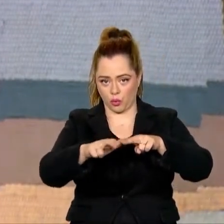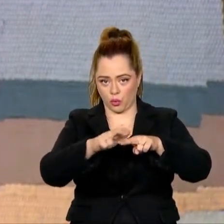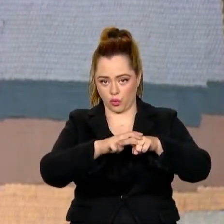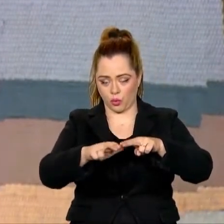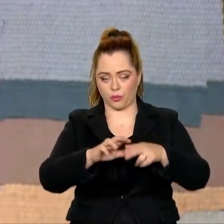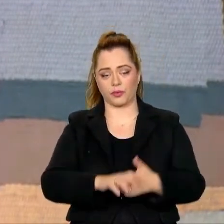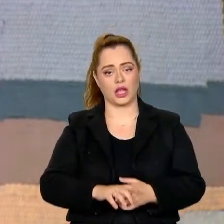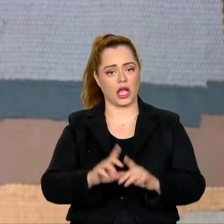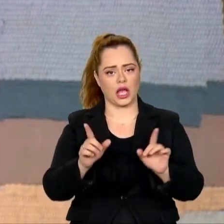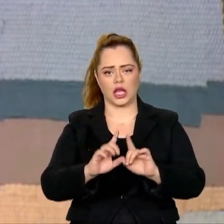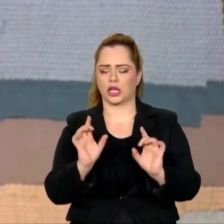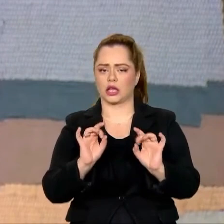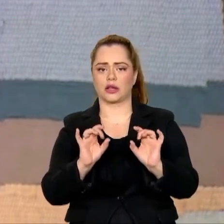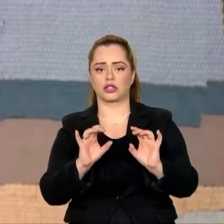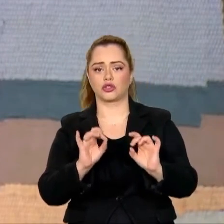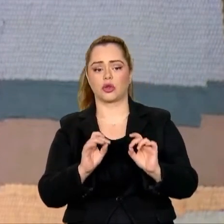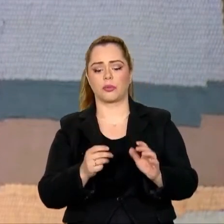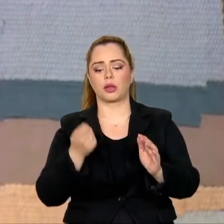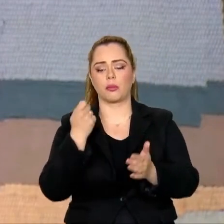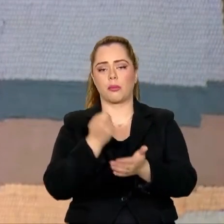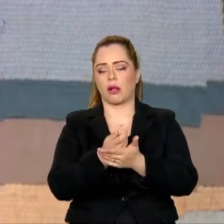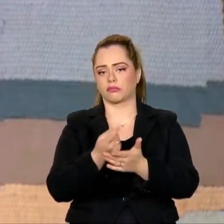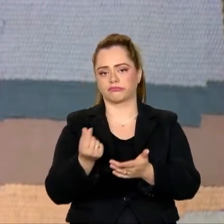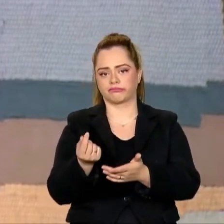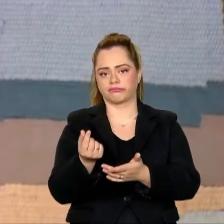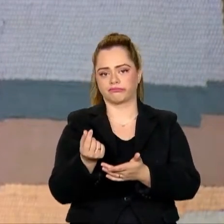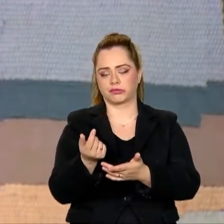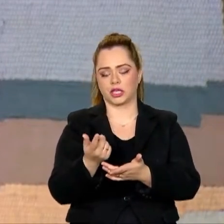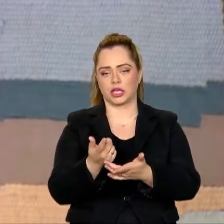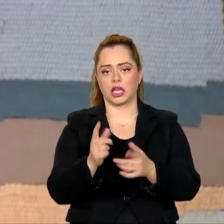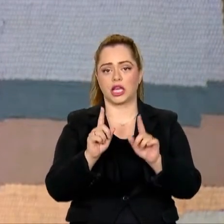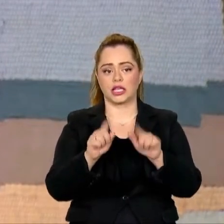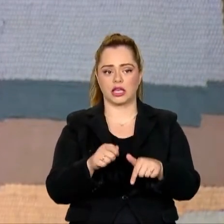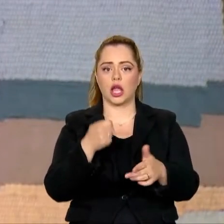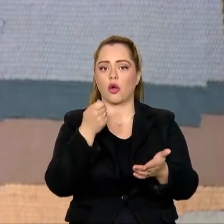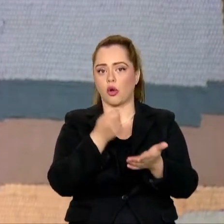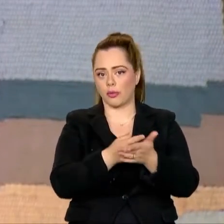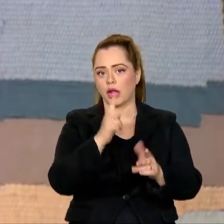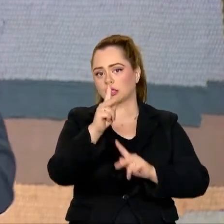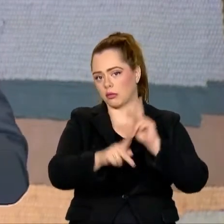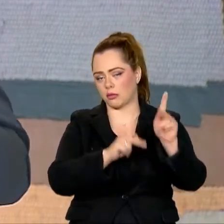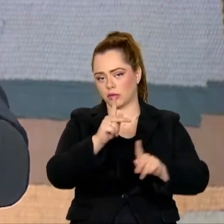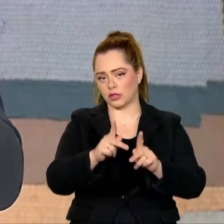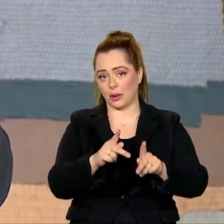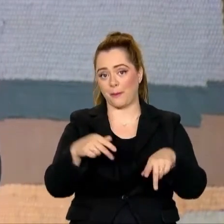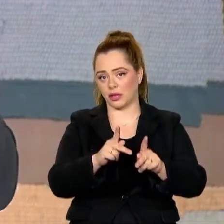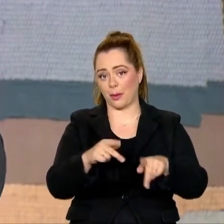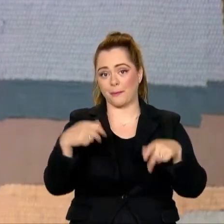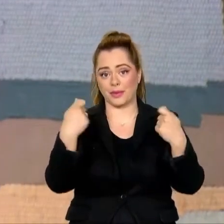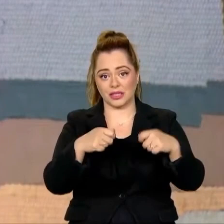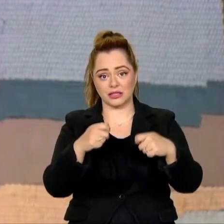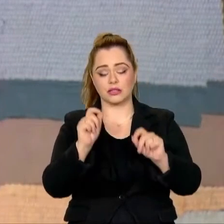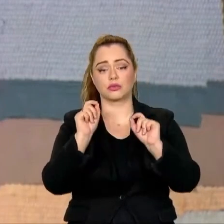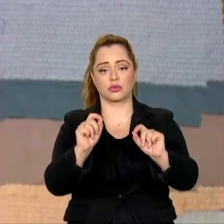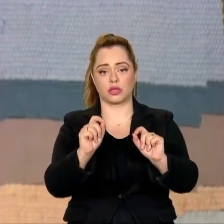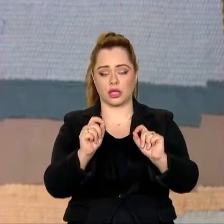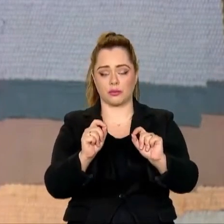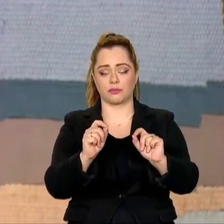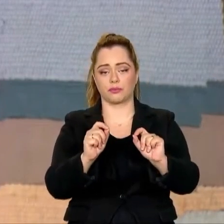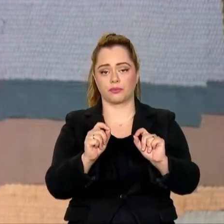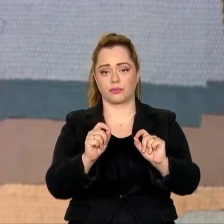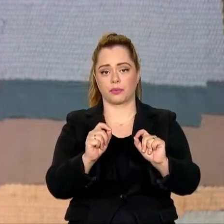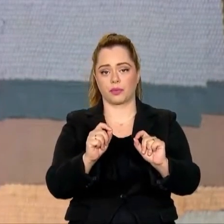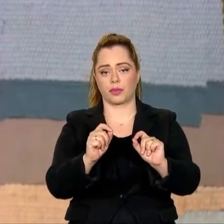se viabiliza apenas pela tarifa que é cobrada da população. Ele precisa de uma contrapartida